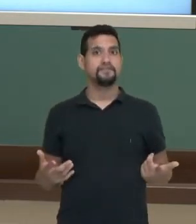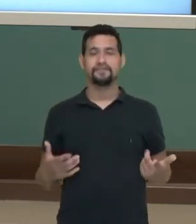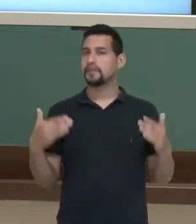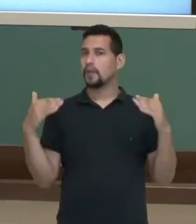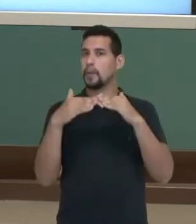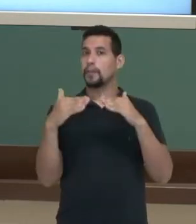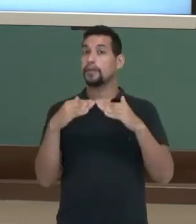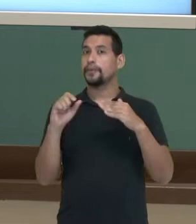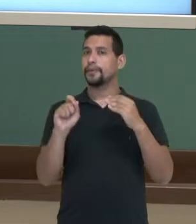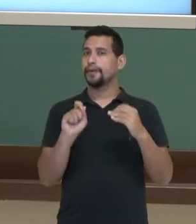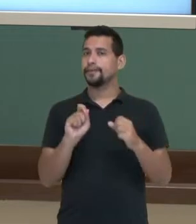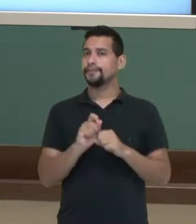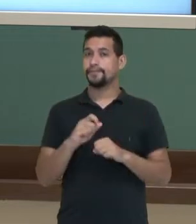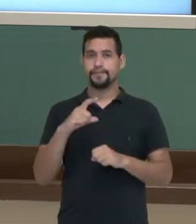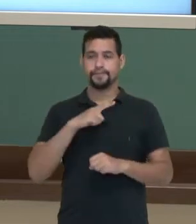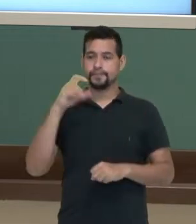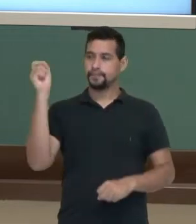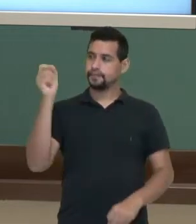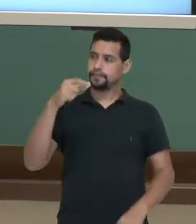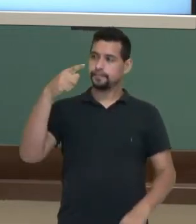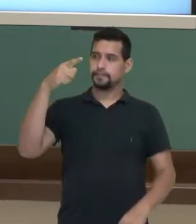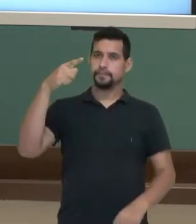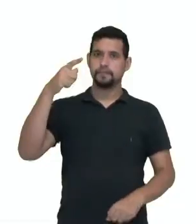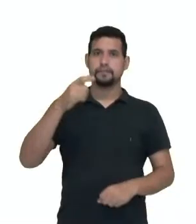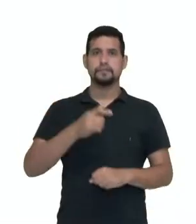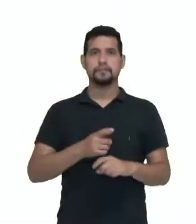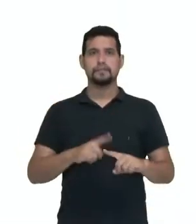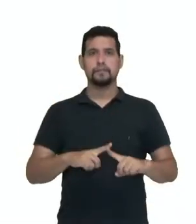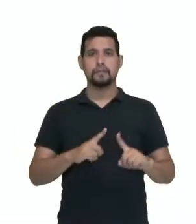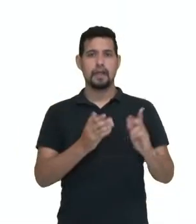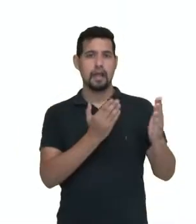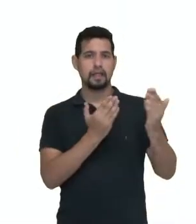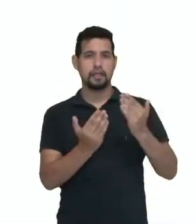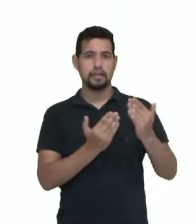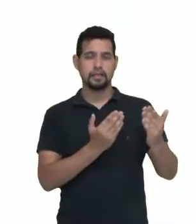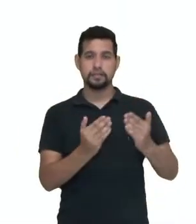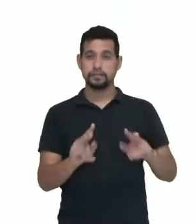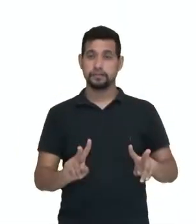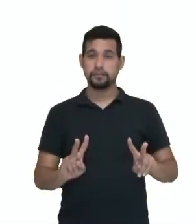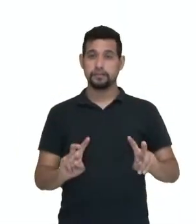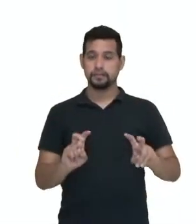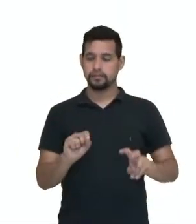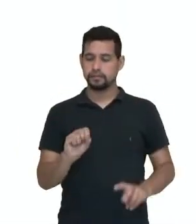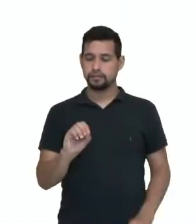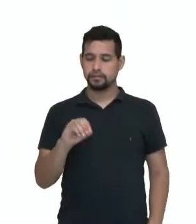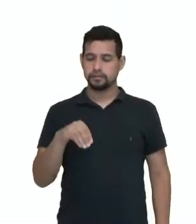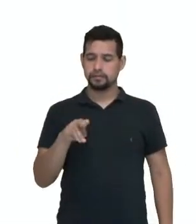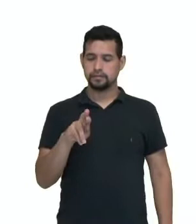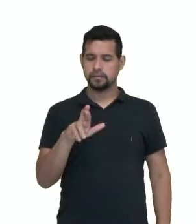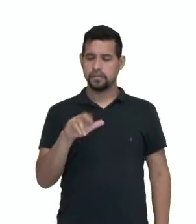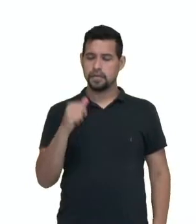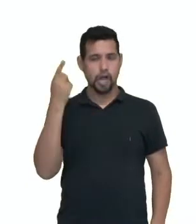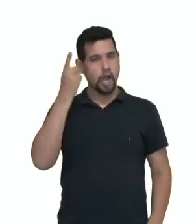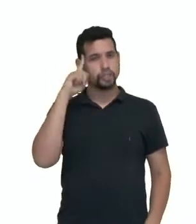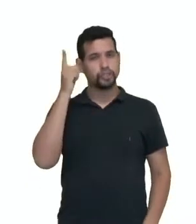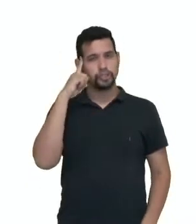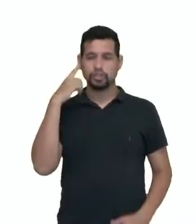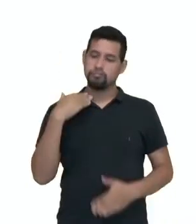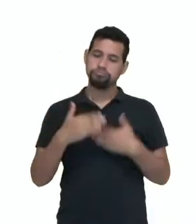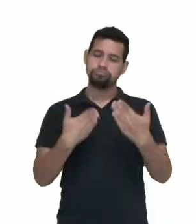ver com a luminosidade do sol. Então observando a sombra de um mesmo objeto ao longo do dia,